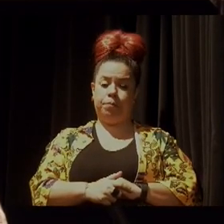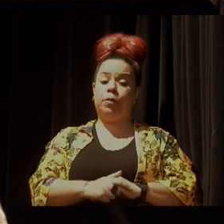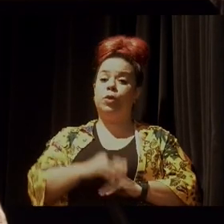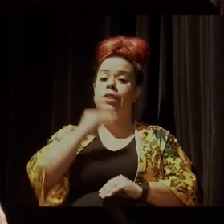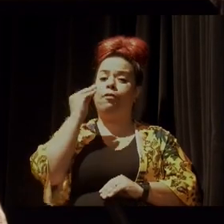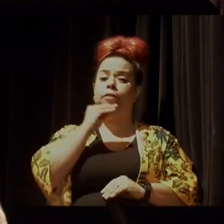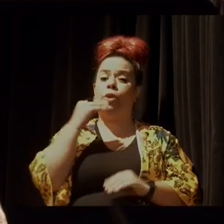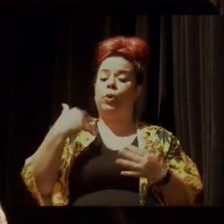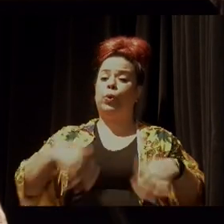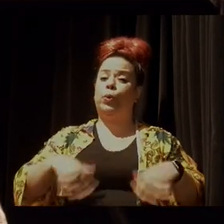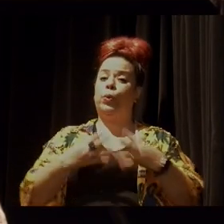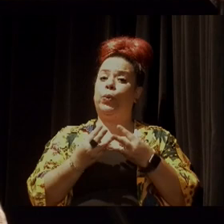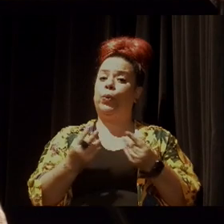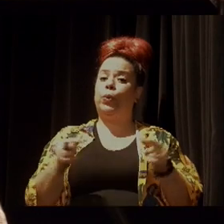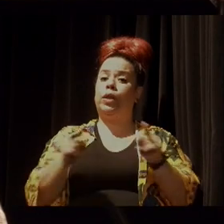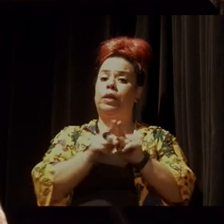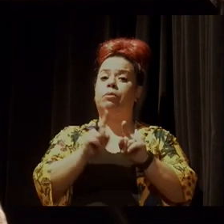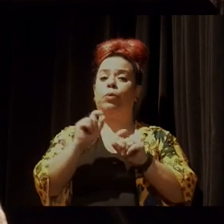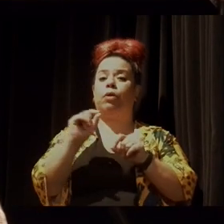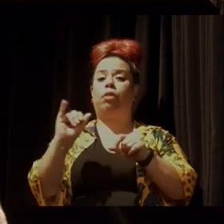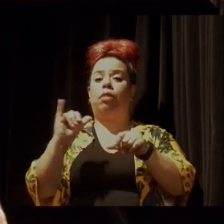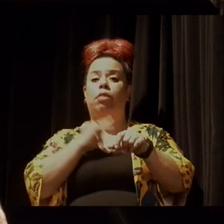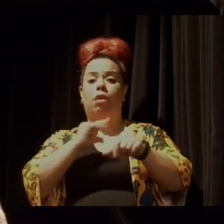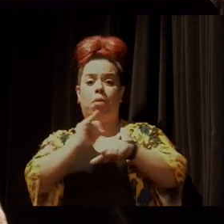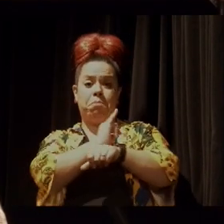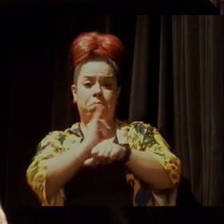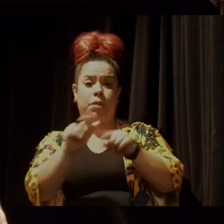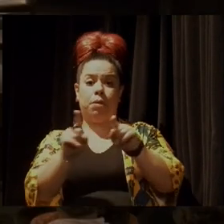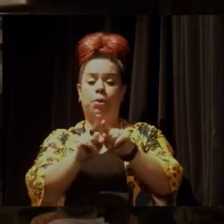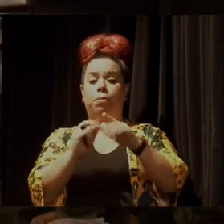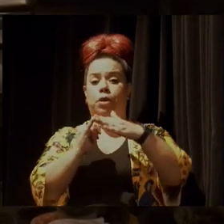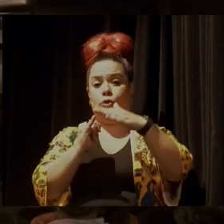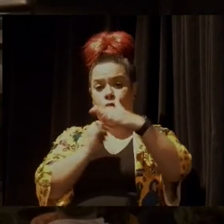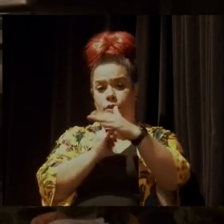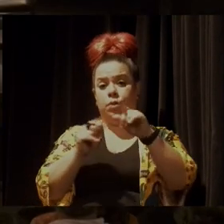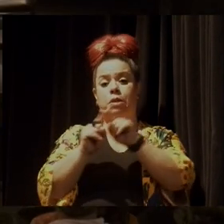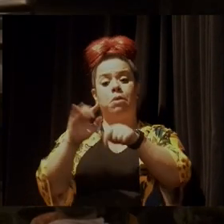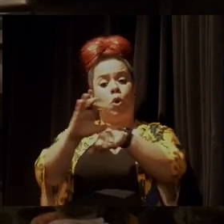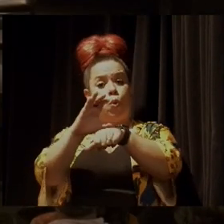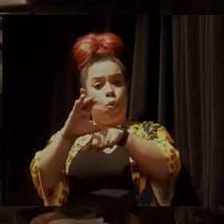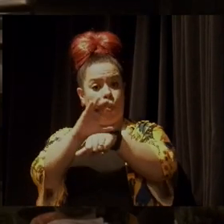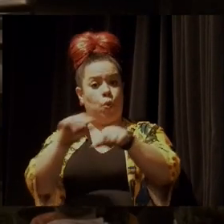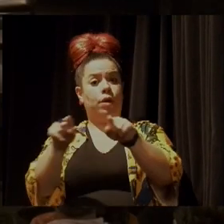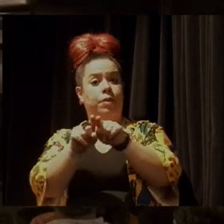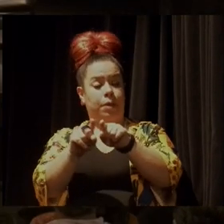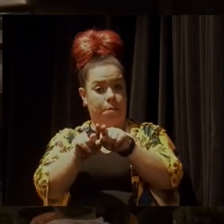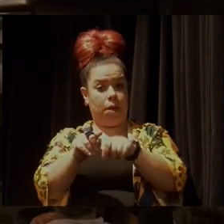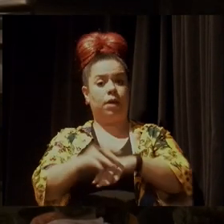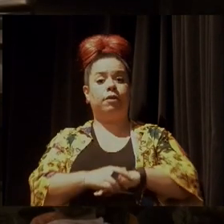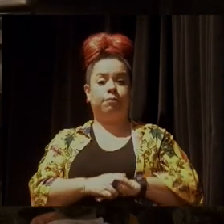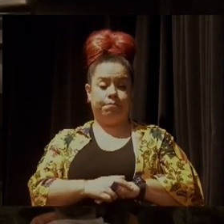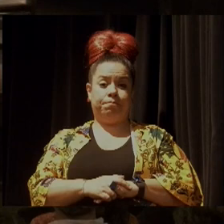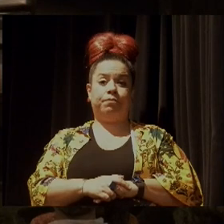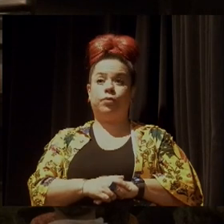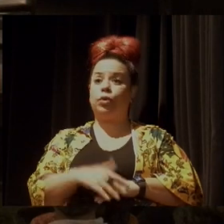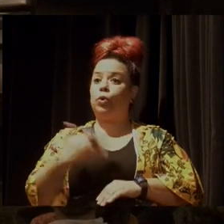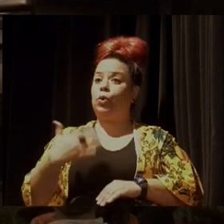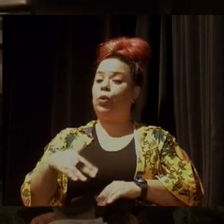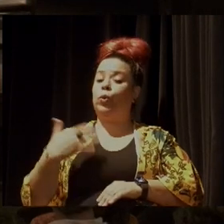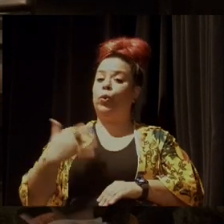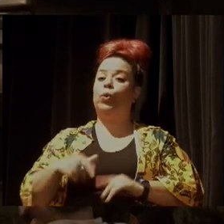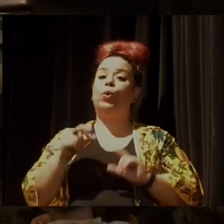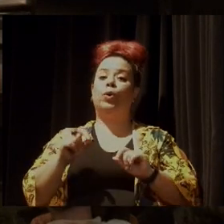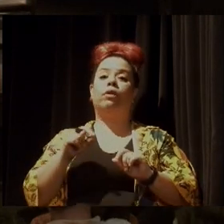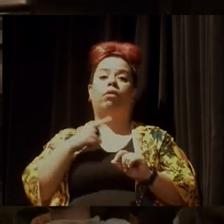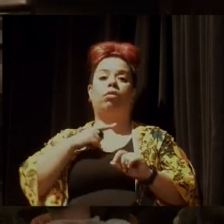fragilização dos instrumentos institucionais, constitucionais, inclusive. é um uso permanente